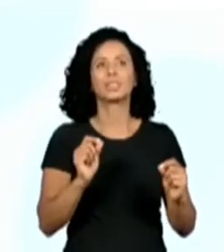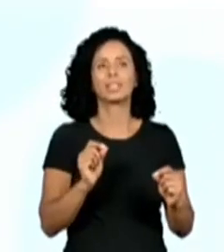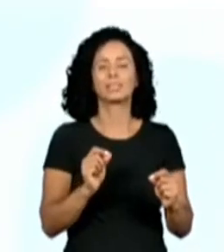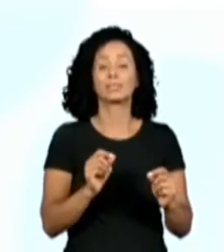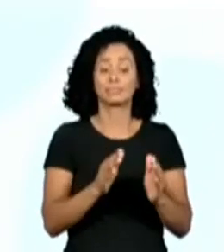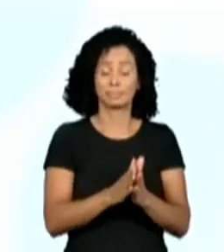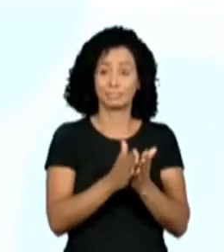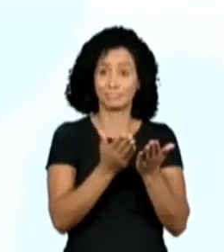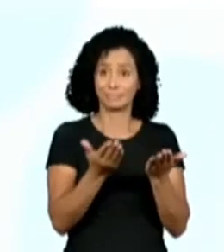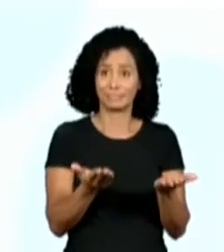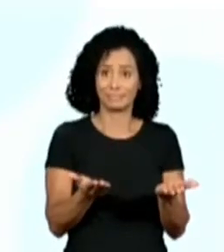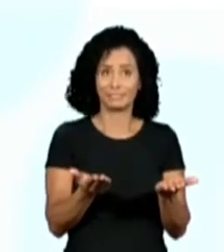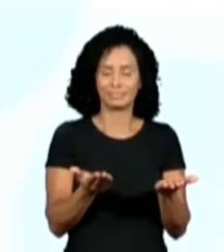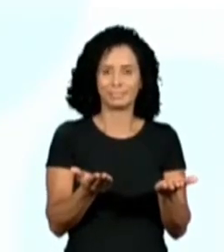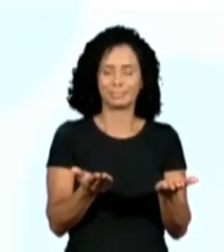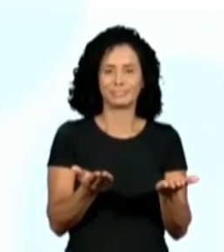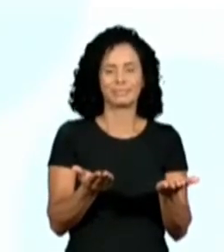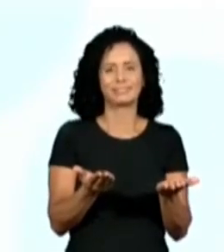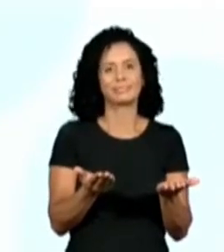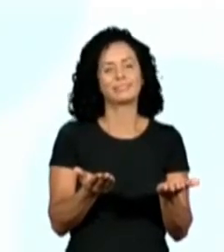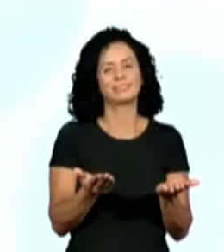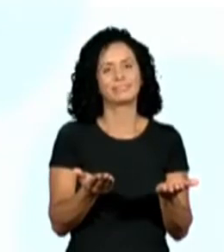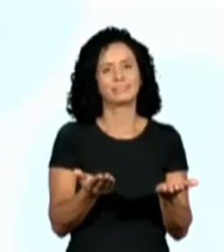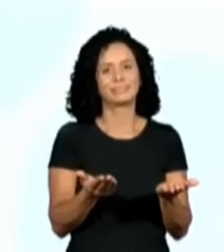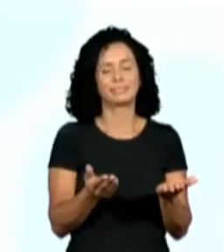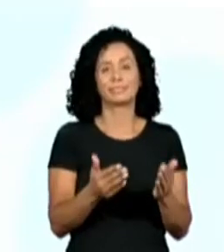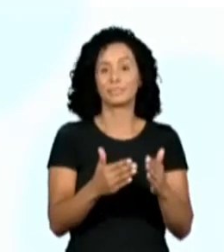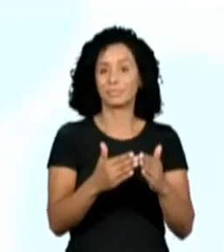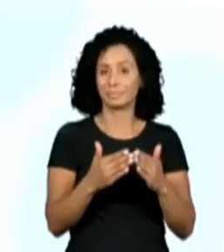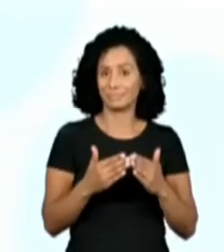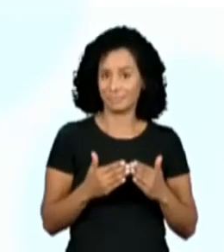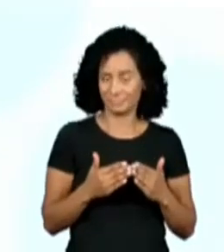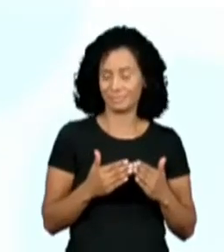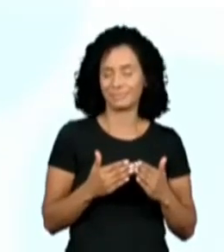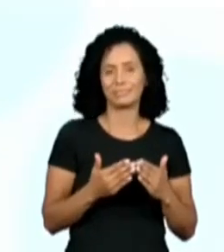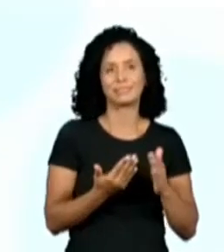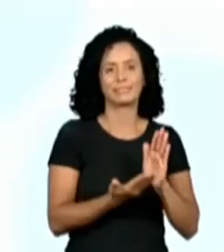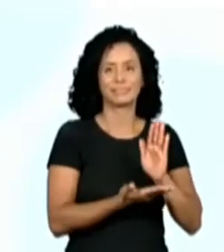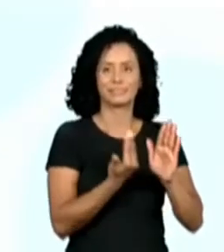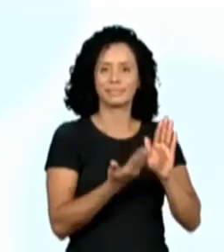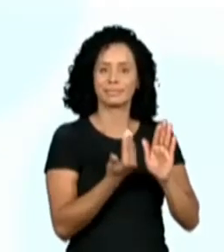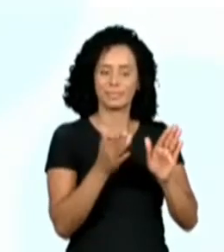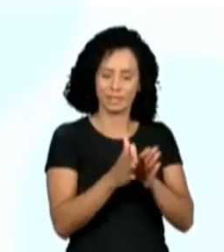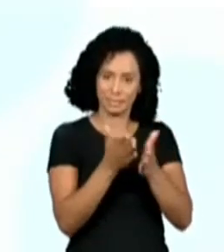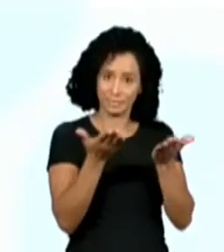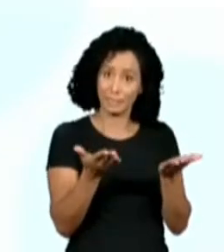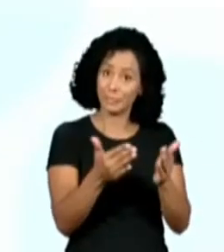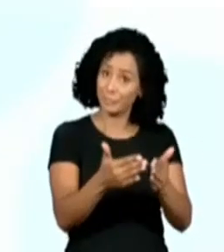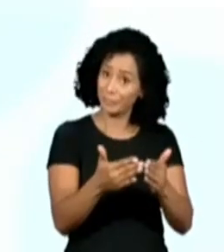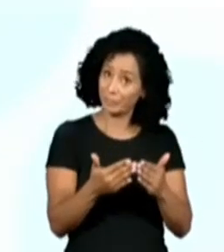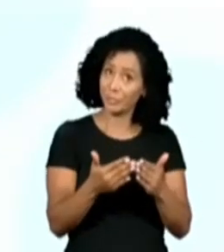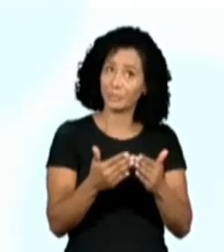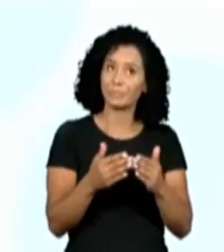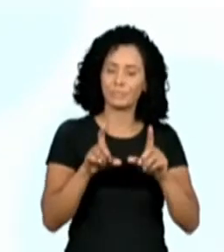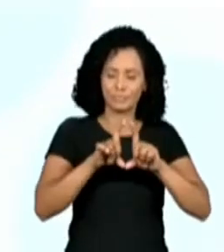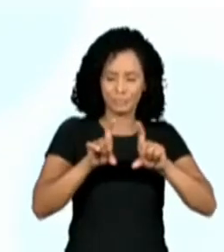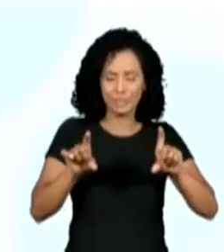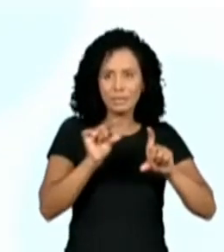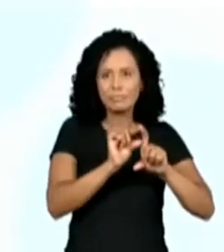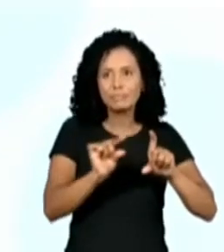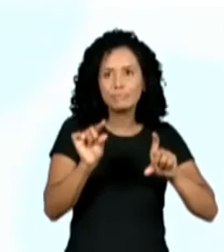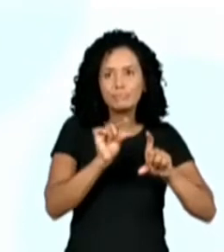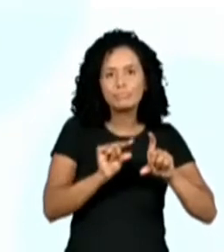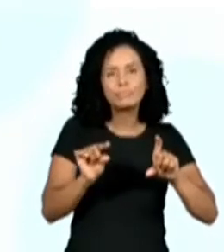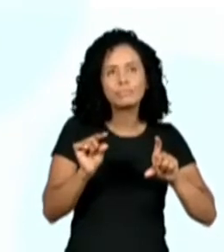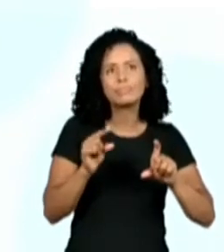books, please. Abram os seus livros, por favor. Go to page 16.